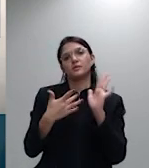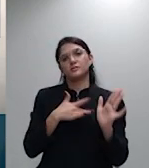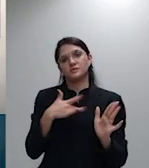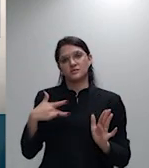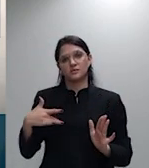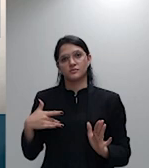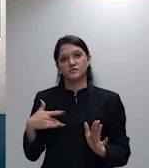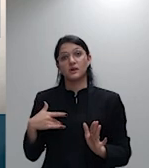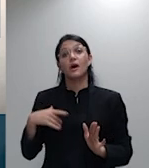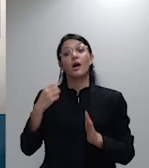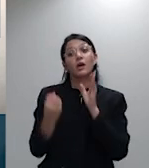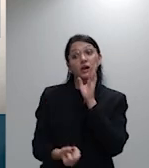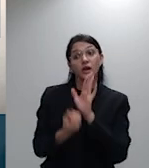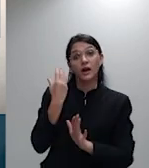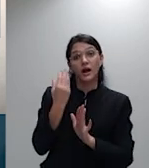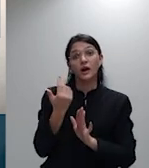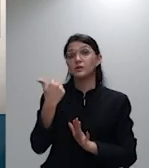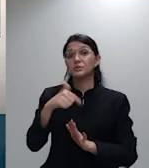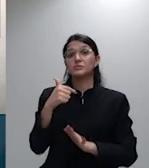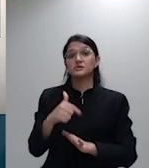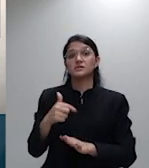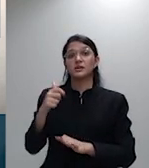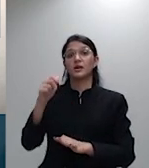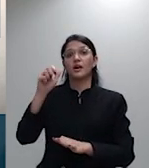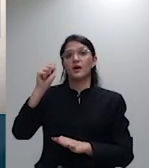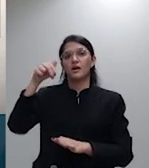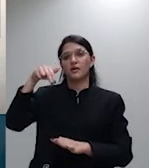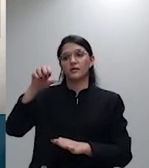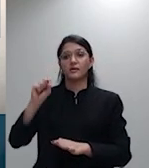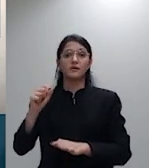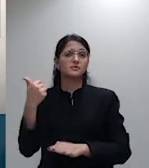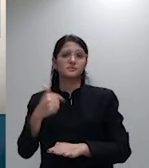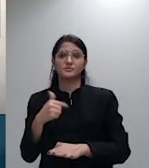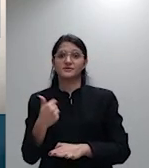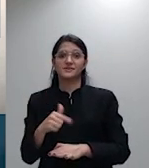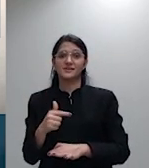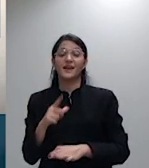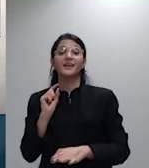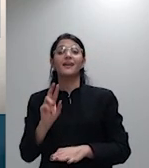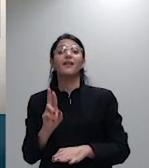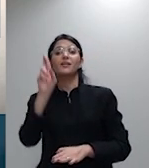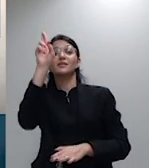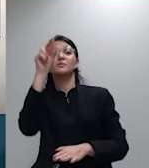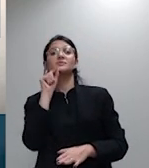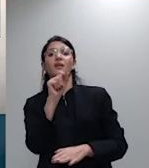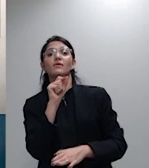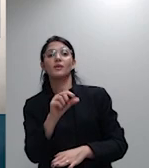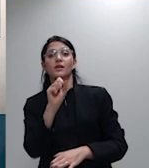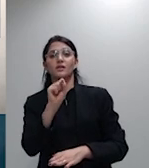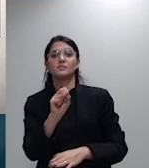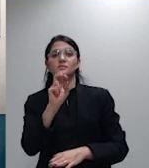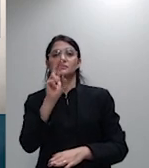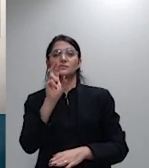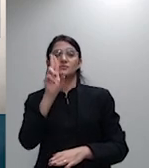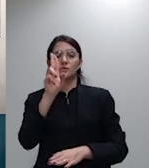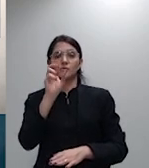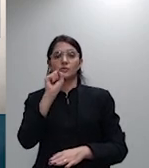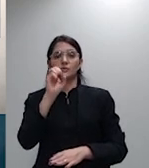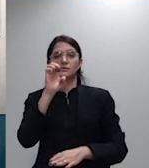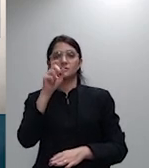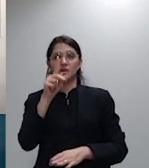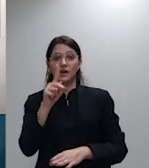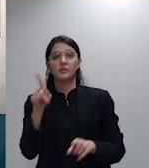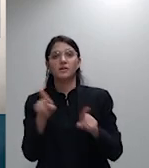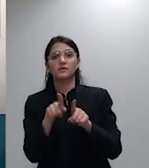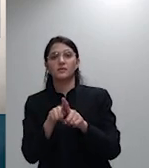existia ela estava sujeita a SUSEP e ao Ministério da Saúde depois é que vem a Agência Nacional de Saúde Plamentária